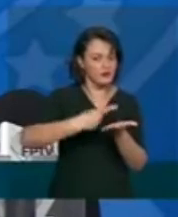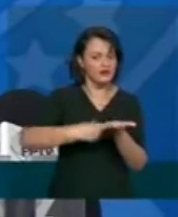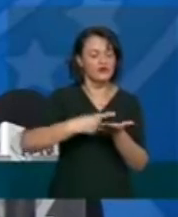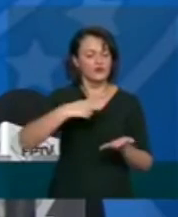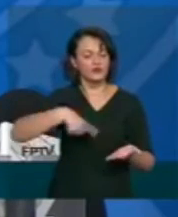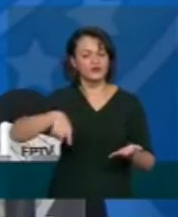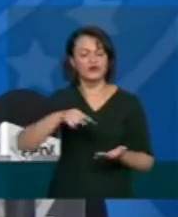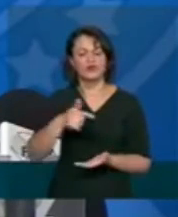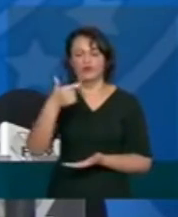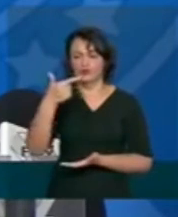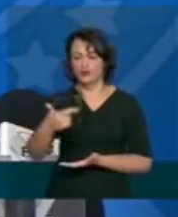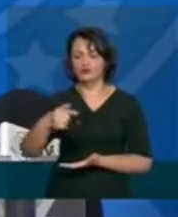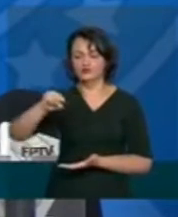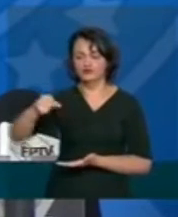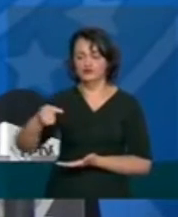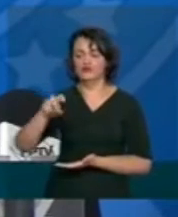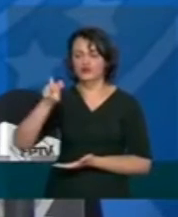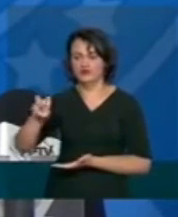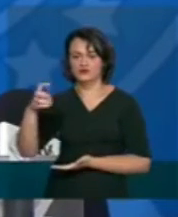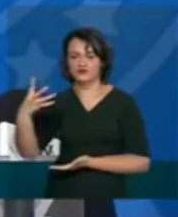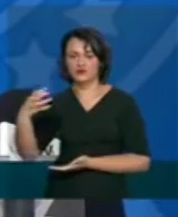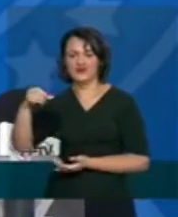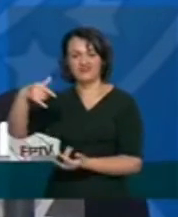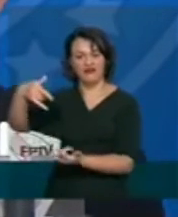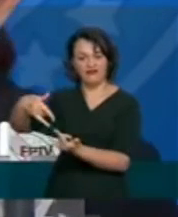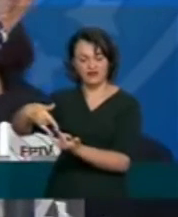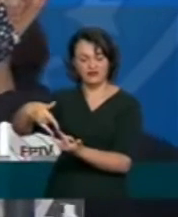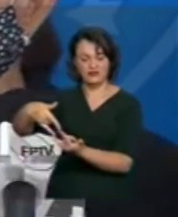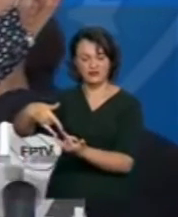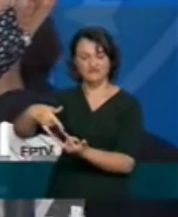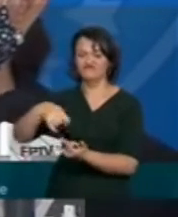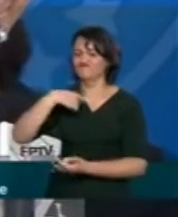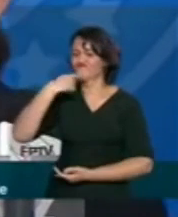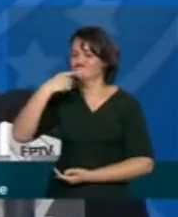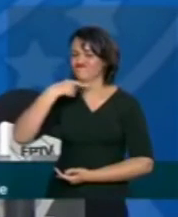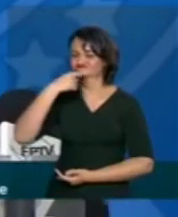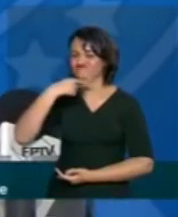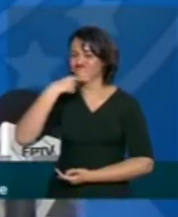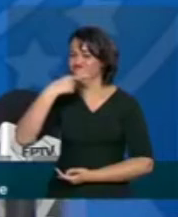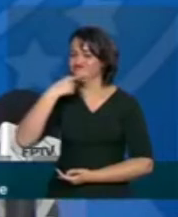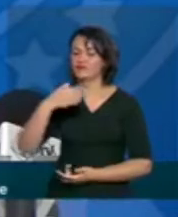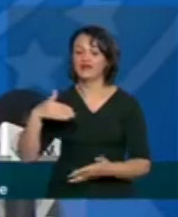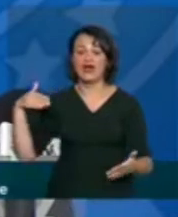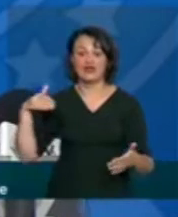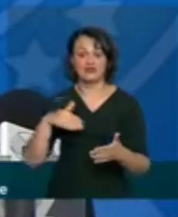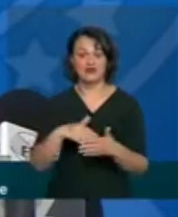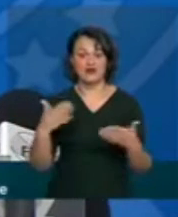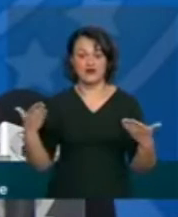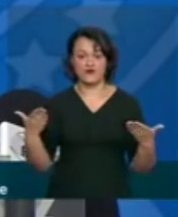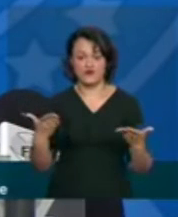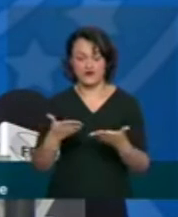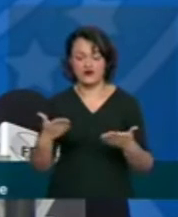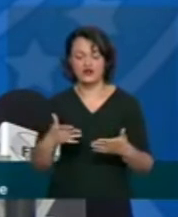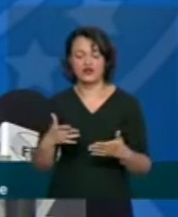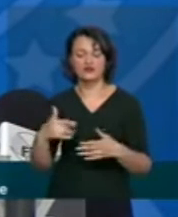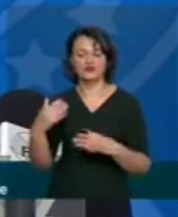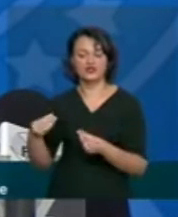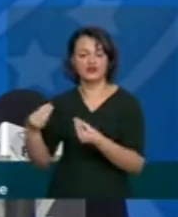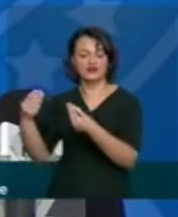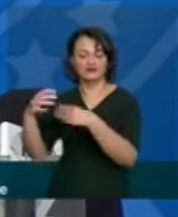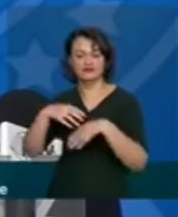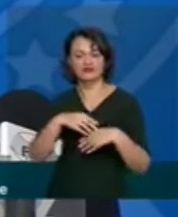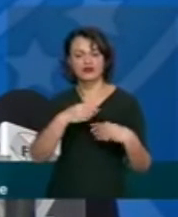2 mil 540 leitos ela não conseguiu até o momento nós já entregamos aos estados